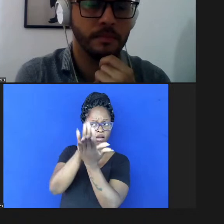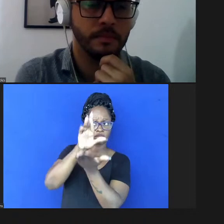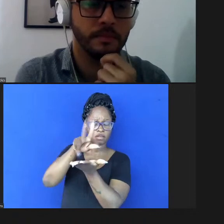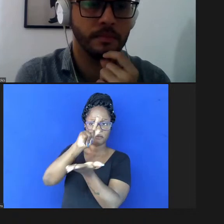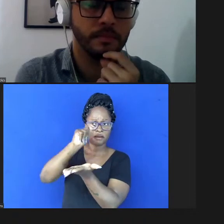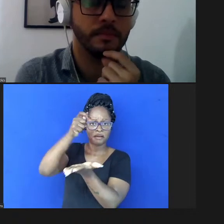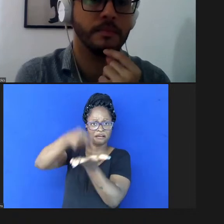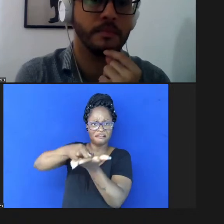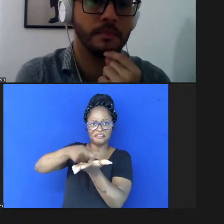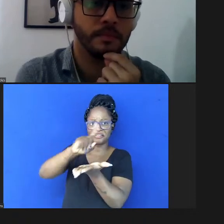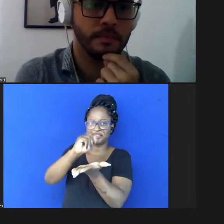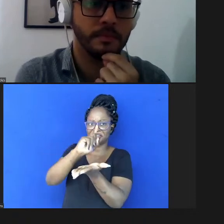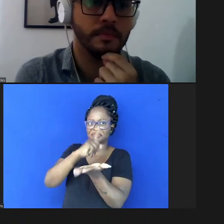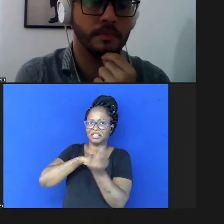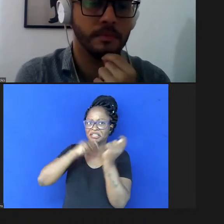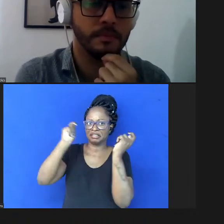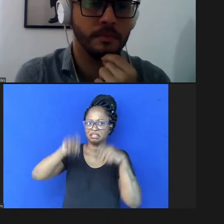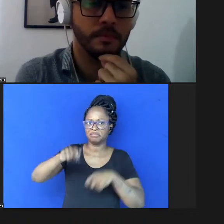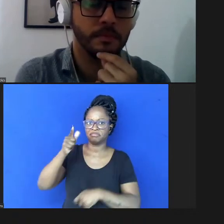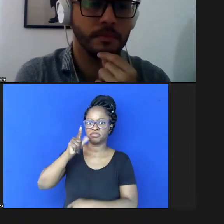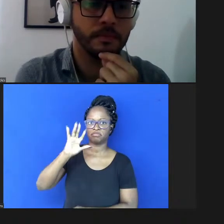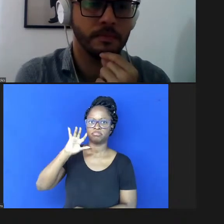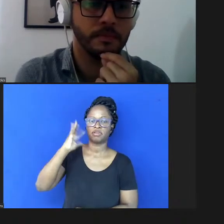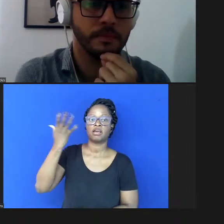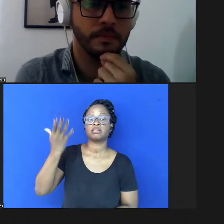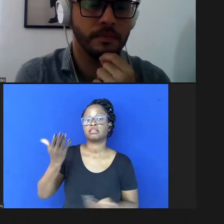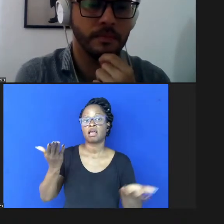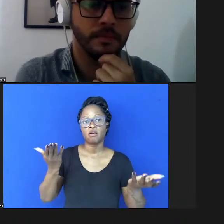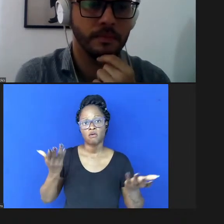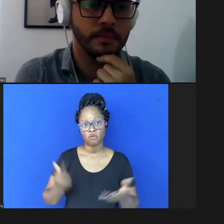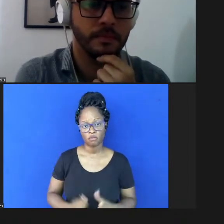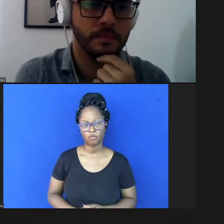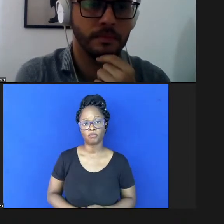comerciais então nós